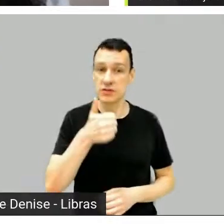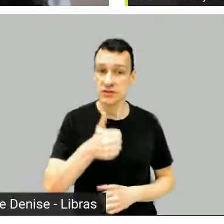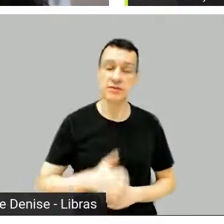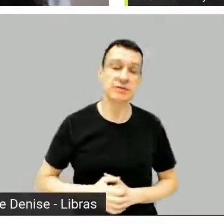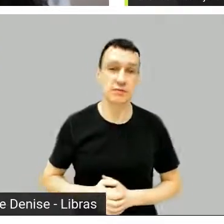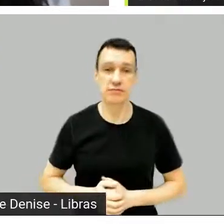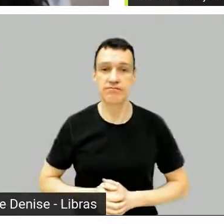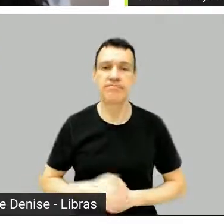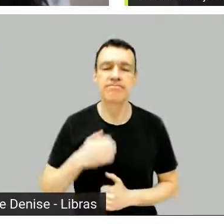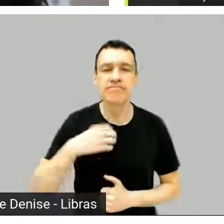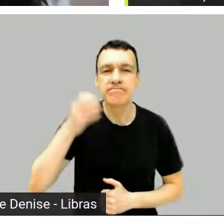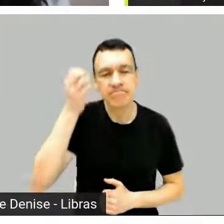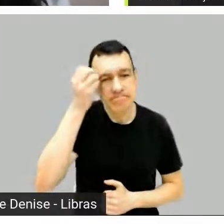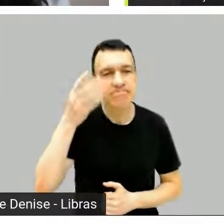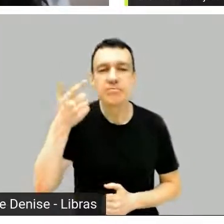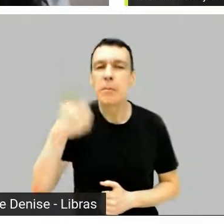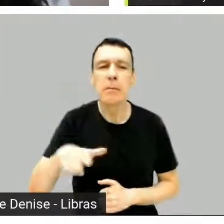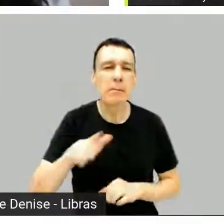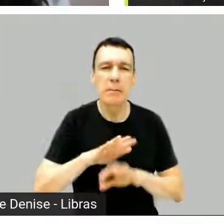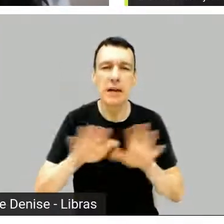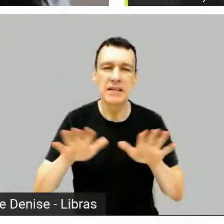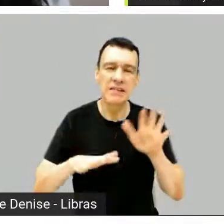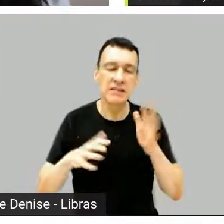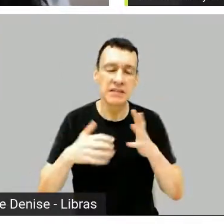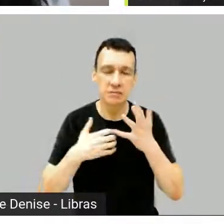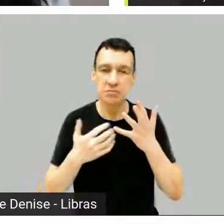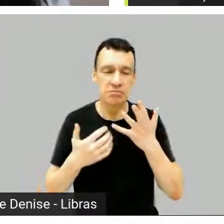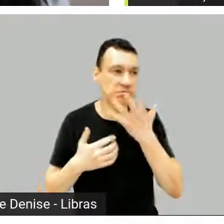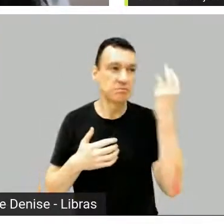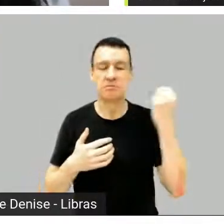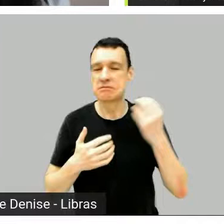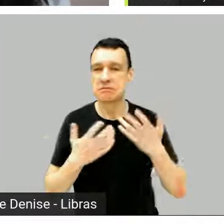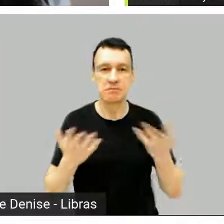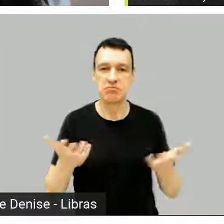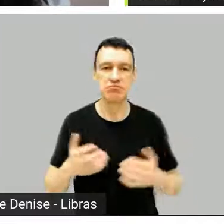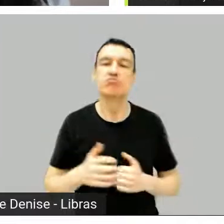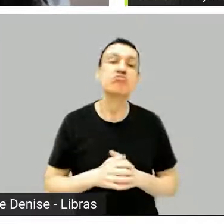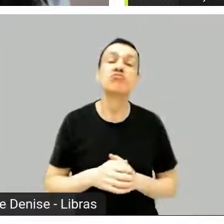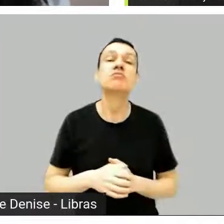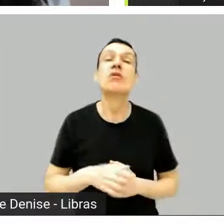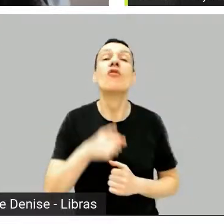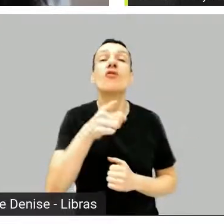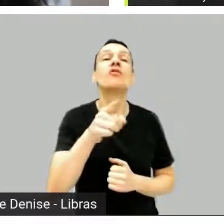Não me lembro mais, ultimamente foram essas coisas, eu acho. E você, o que você tem visto?